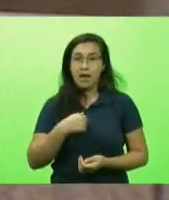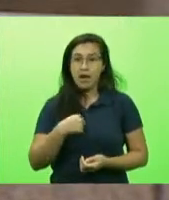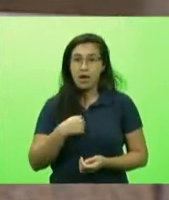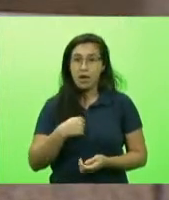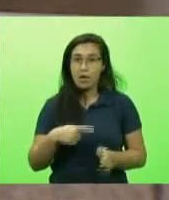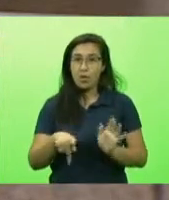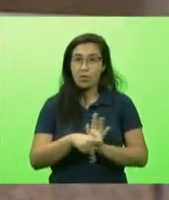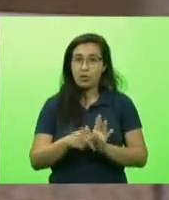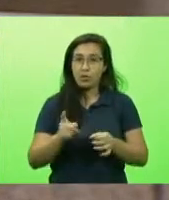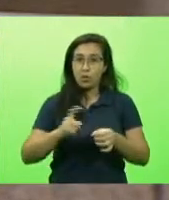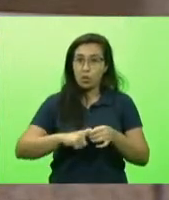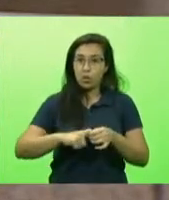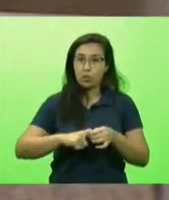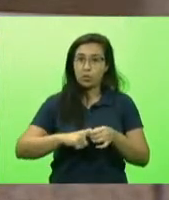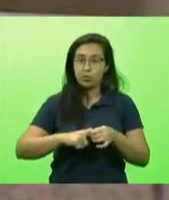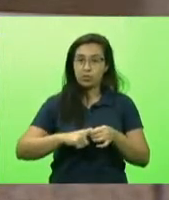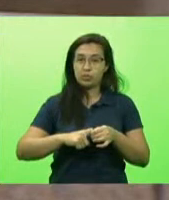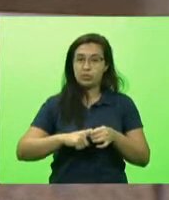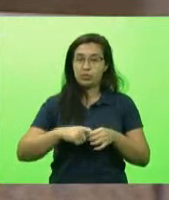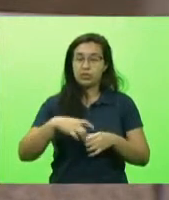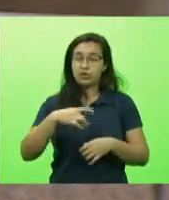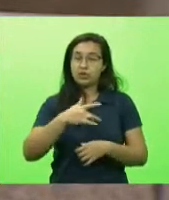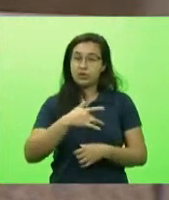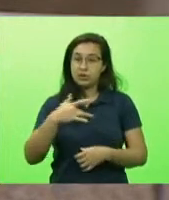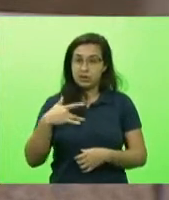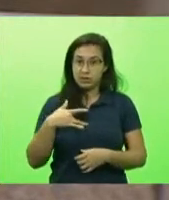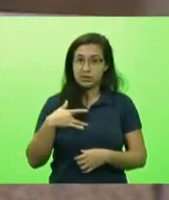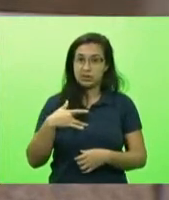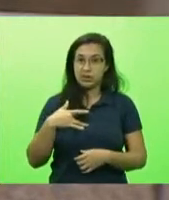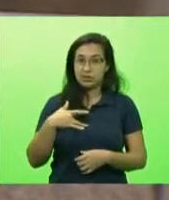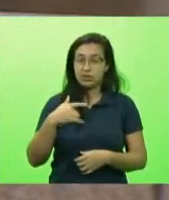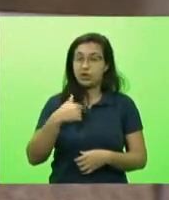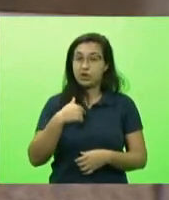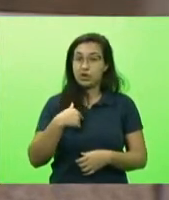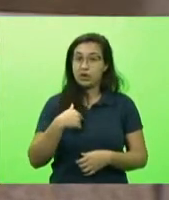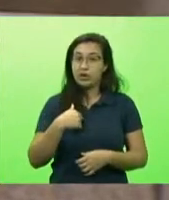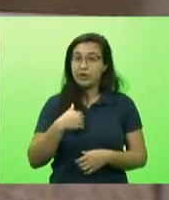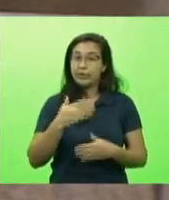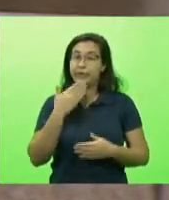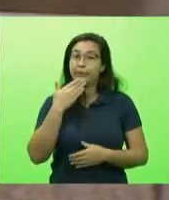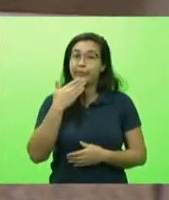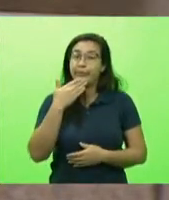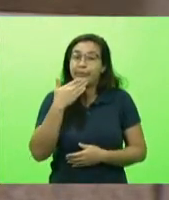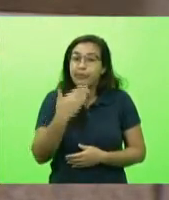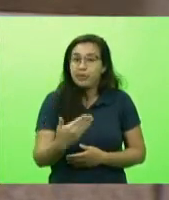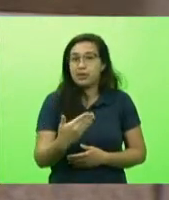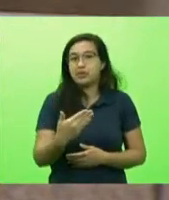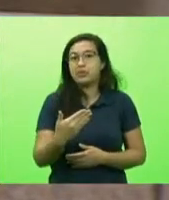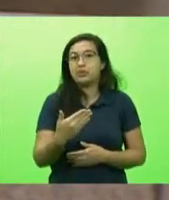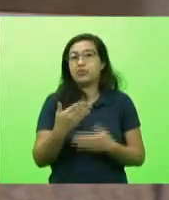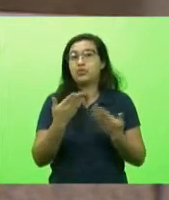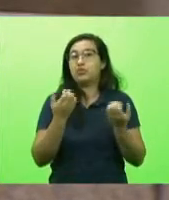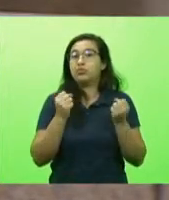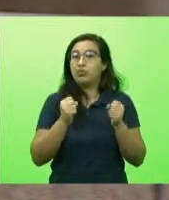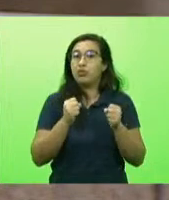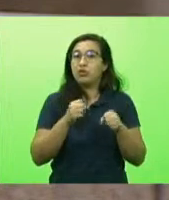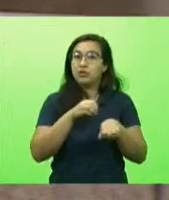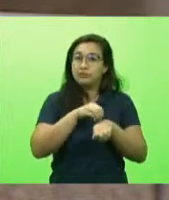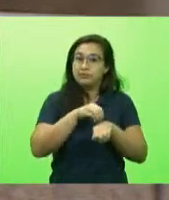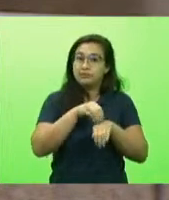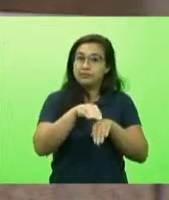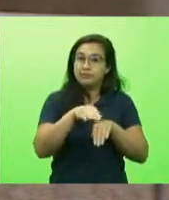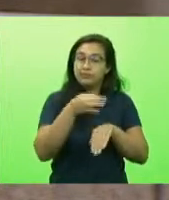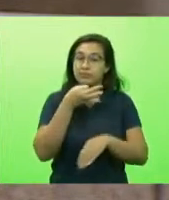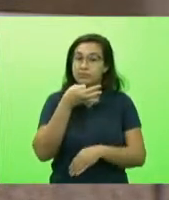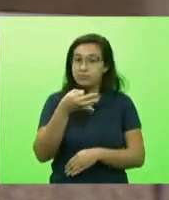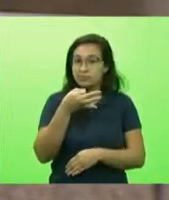comentando aqui o deputado Sareta nosso presidente eu deixo aqui esse apelo e fica aqui essa sugestão para que possamos